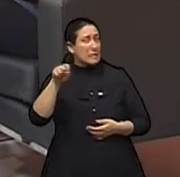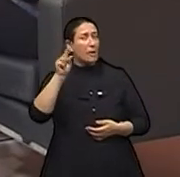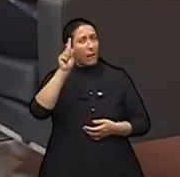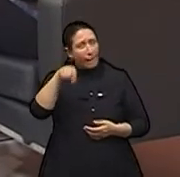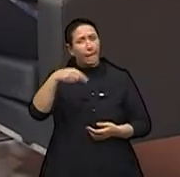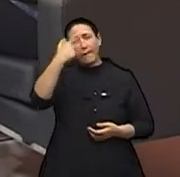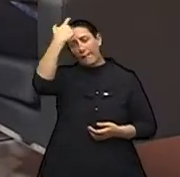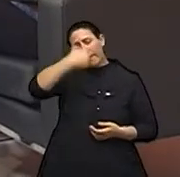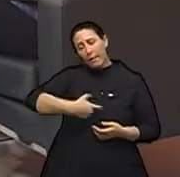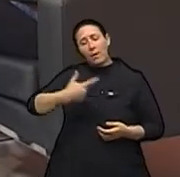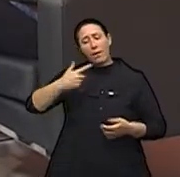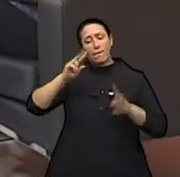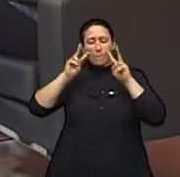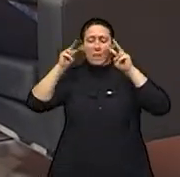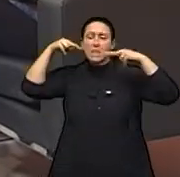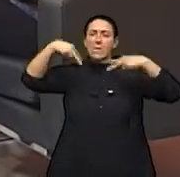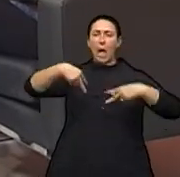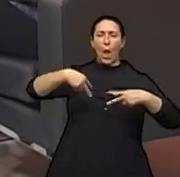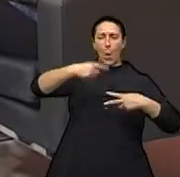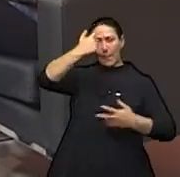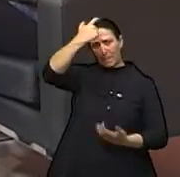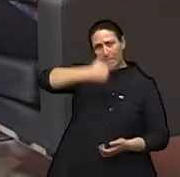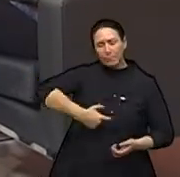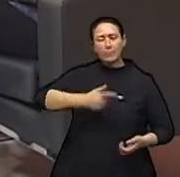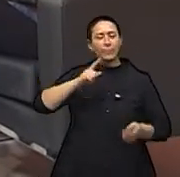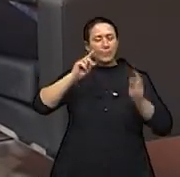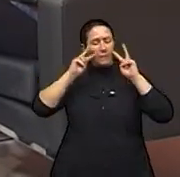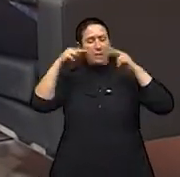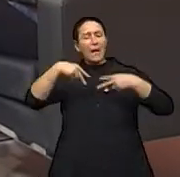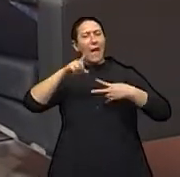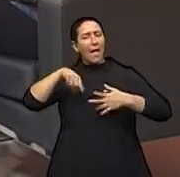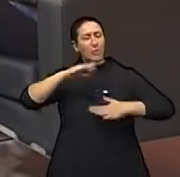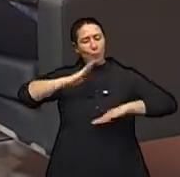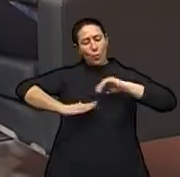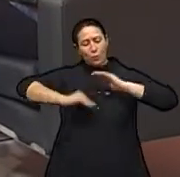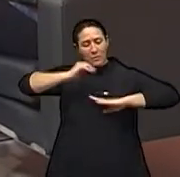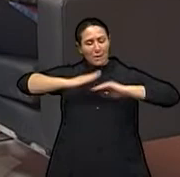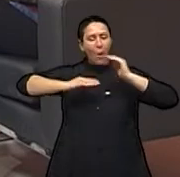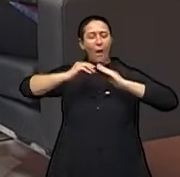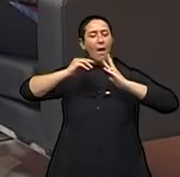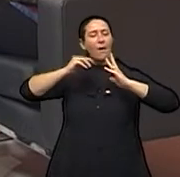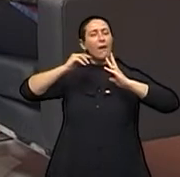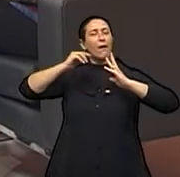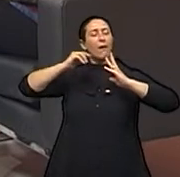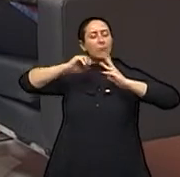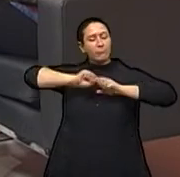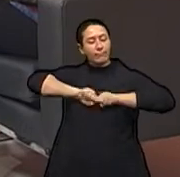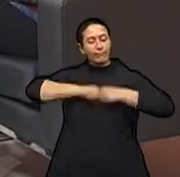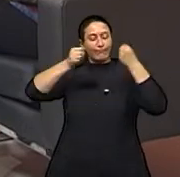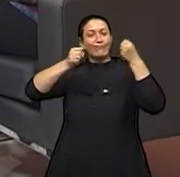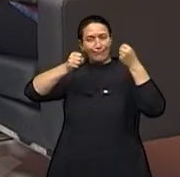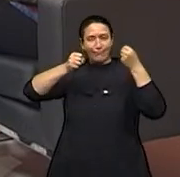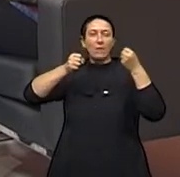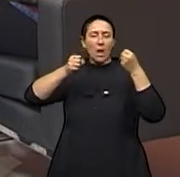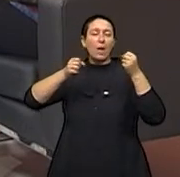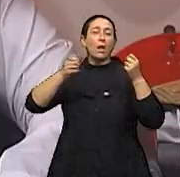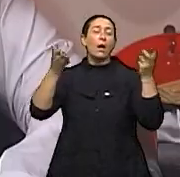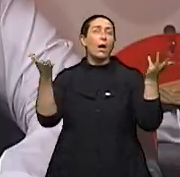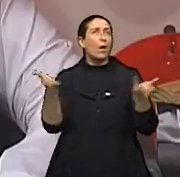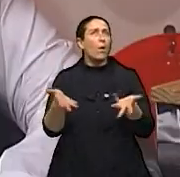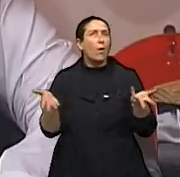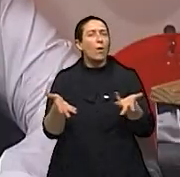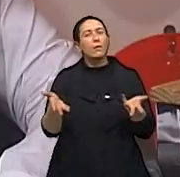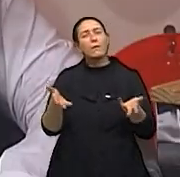para a visão espírita. Tá, do padrão, a desconstrução do padrão, tá certo. Tá. E a partir daí, nós vamos, então,